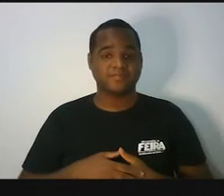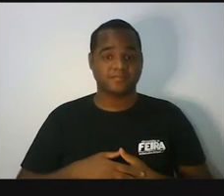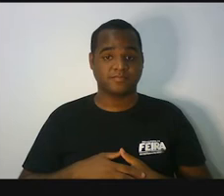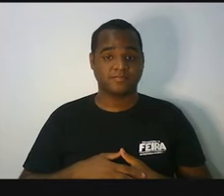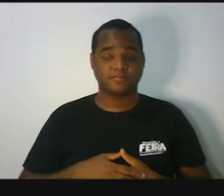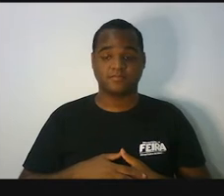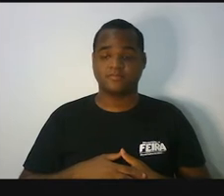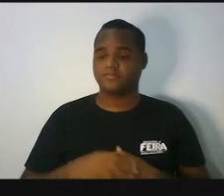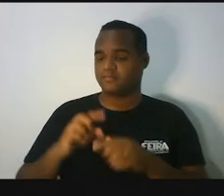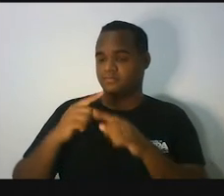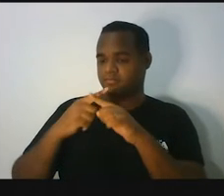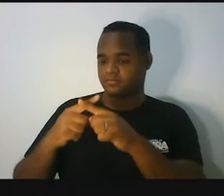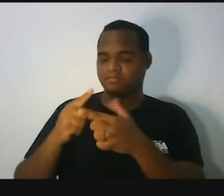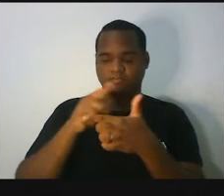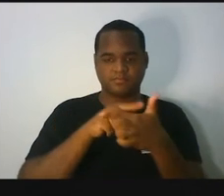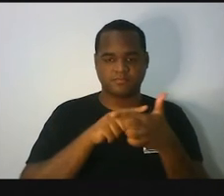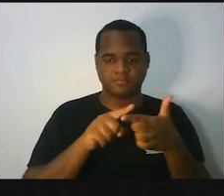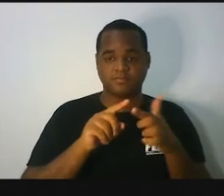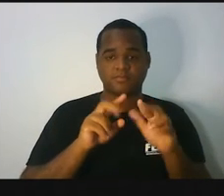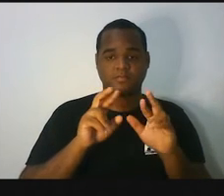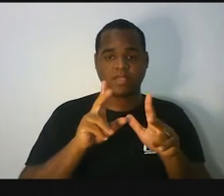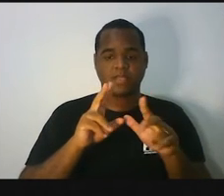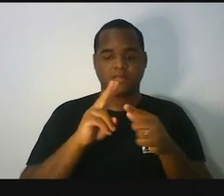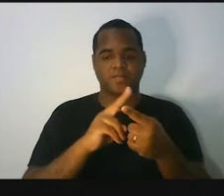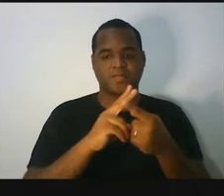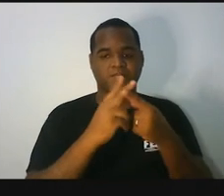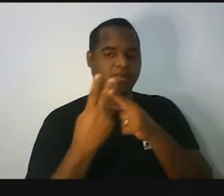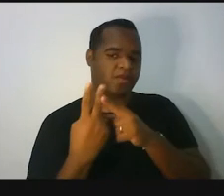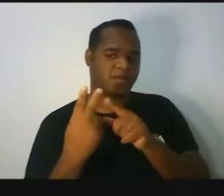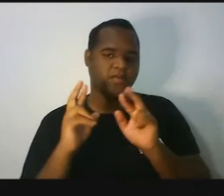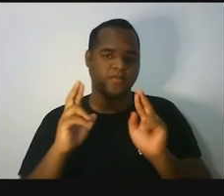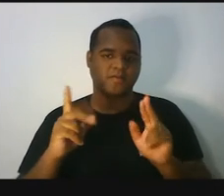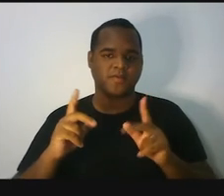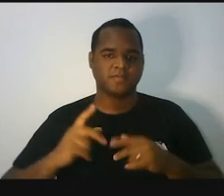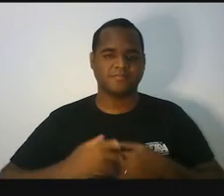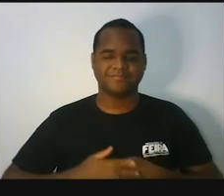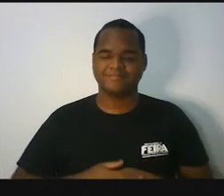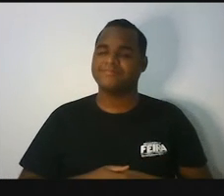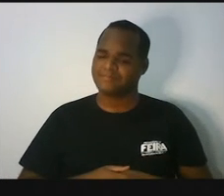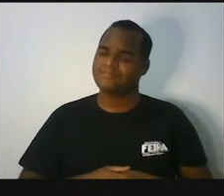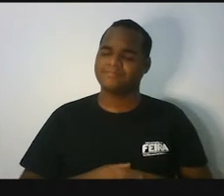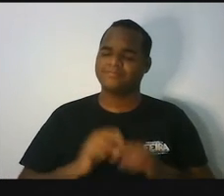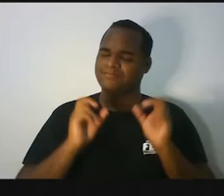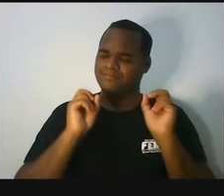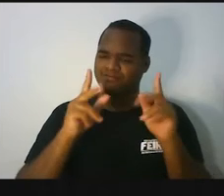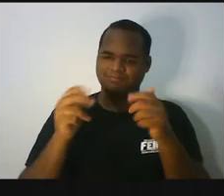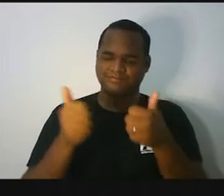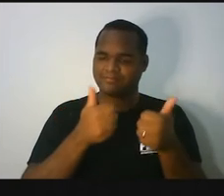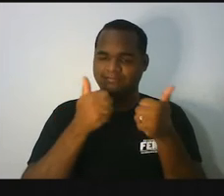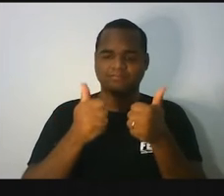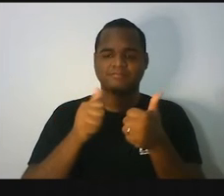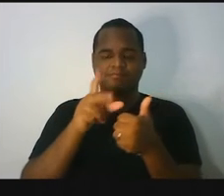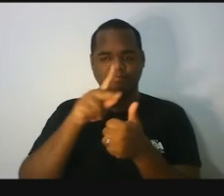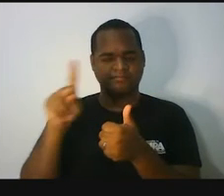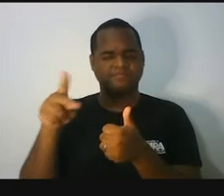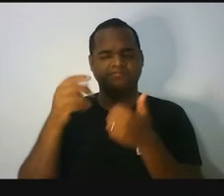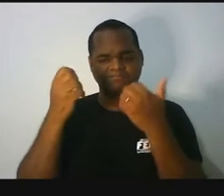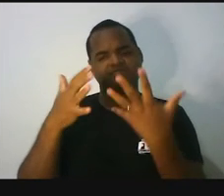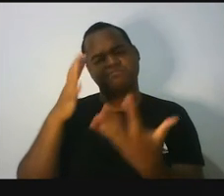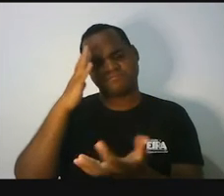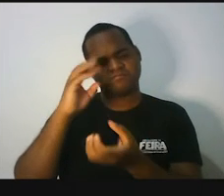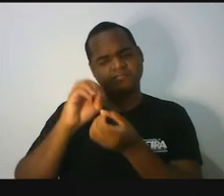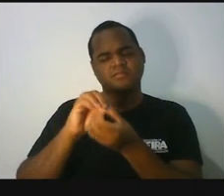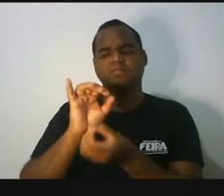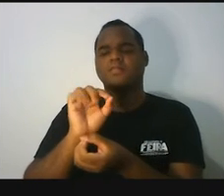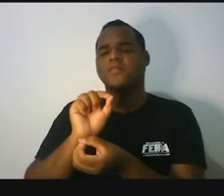e a multiplicação são operações inversas. Beleza, então o senhor quer dizer, professor, que é só eu